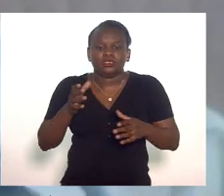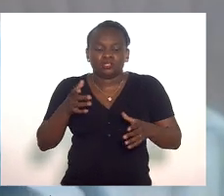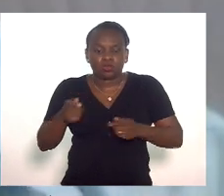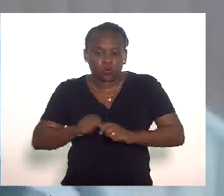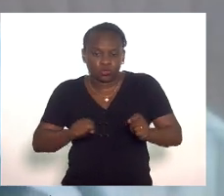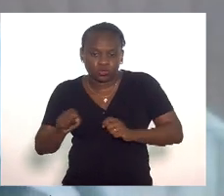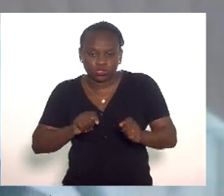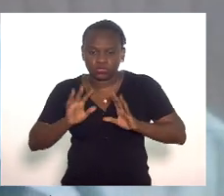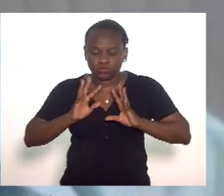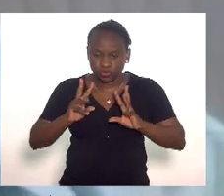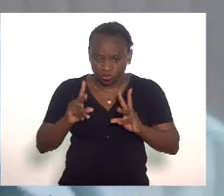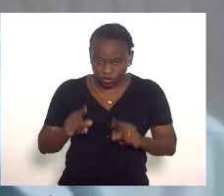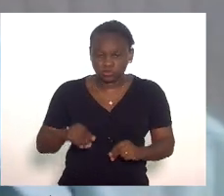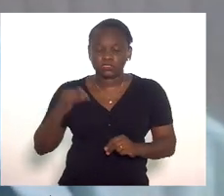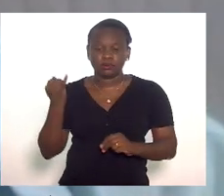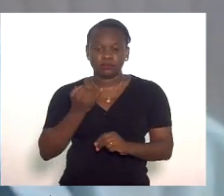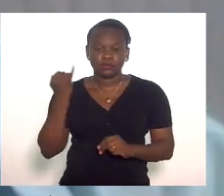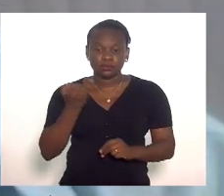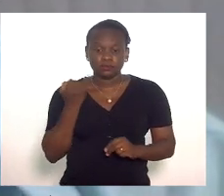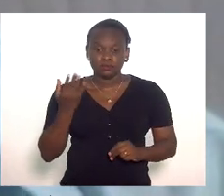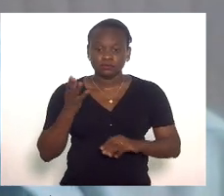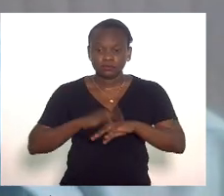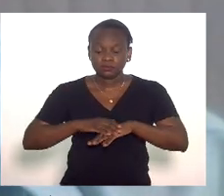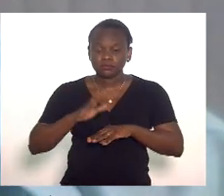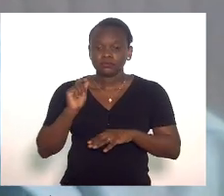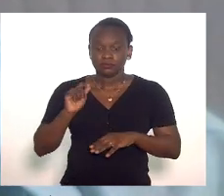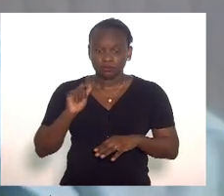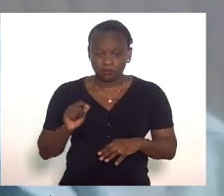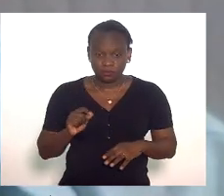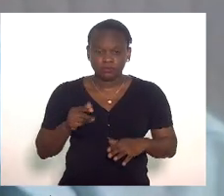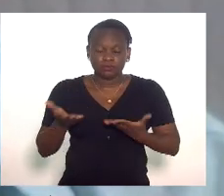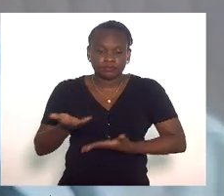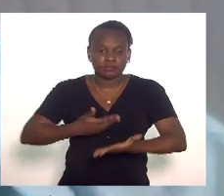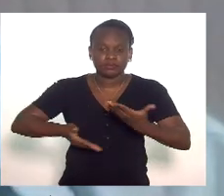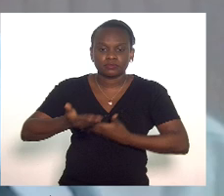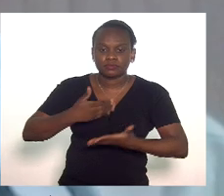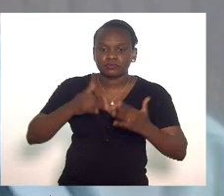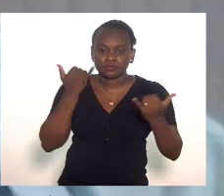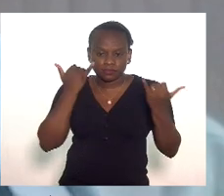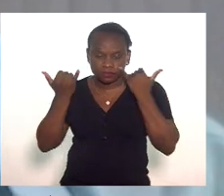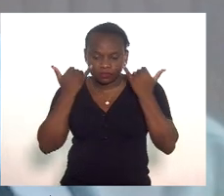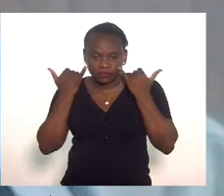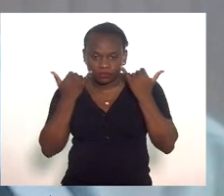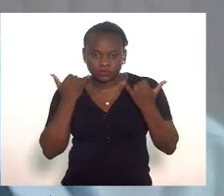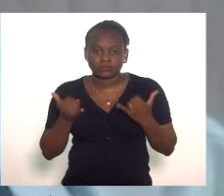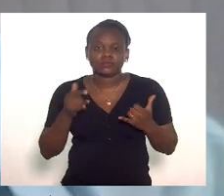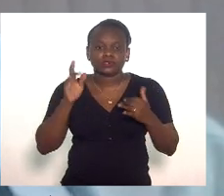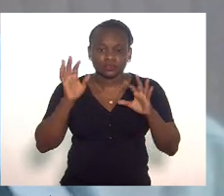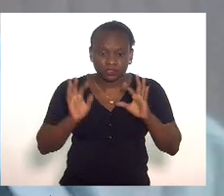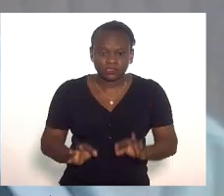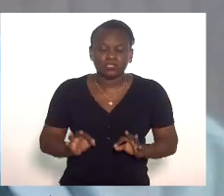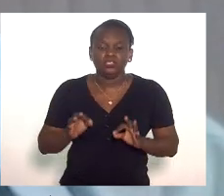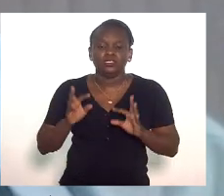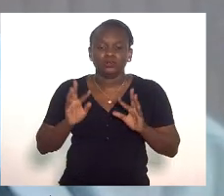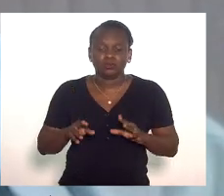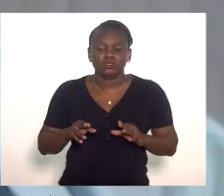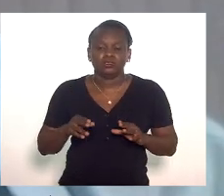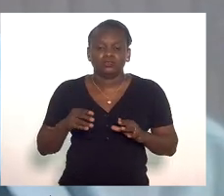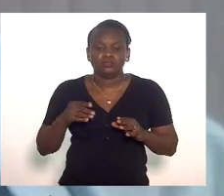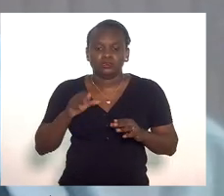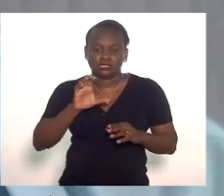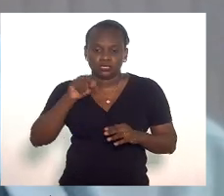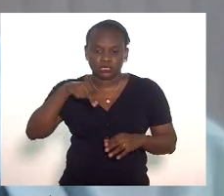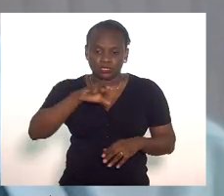mostrando a importância de se compartilhar as informações como é o sentido do